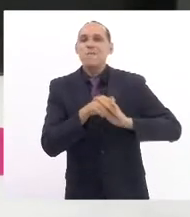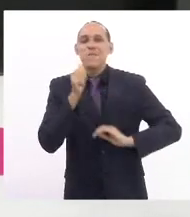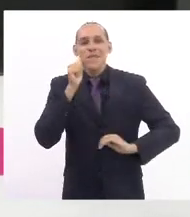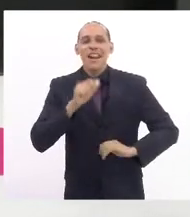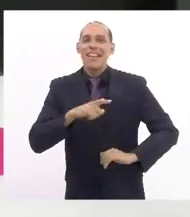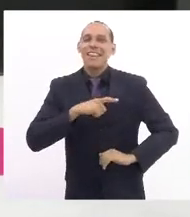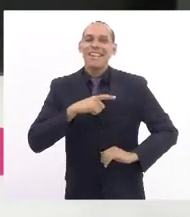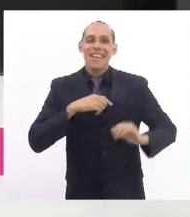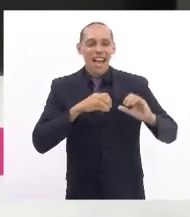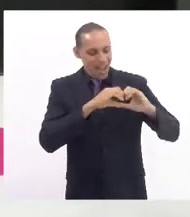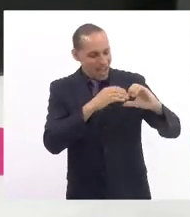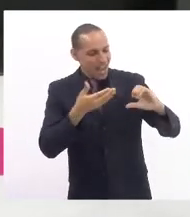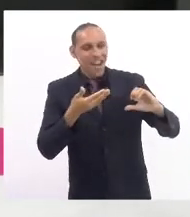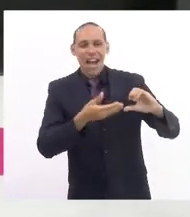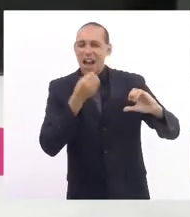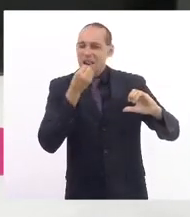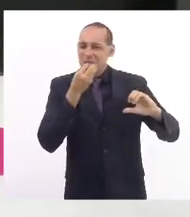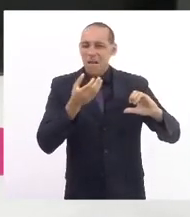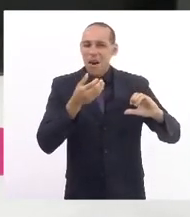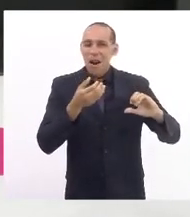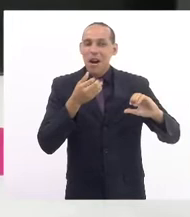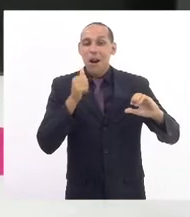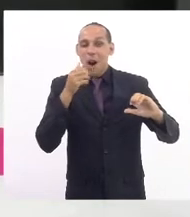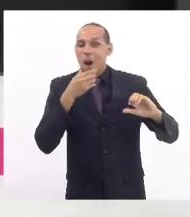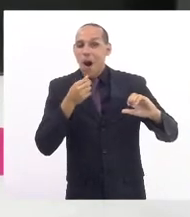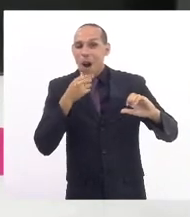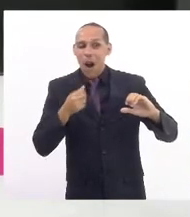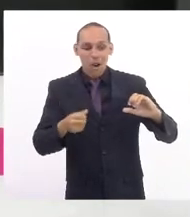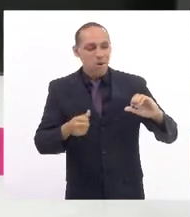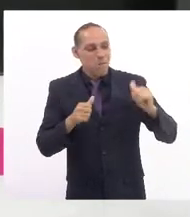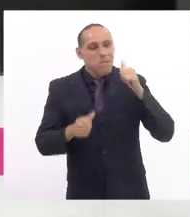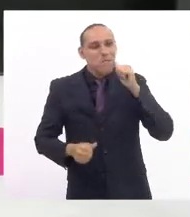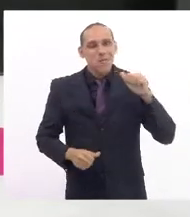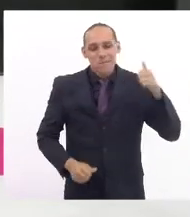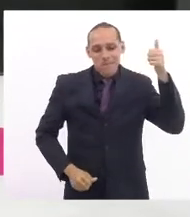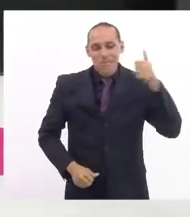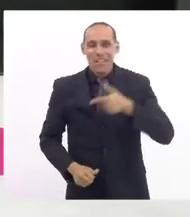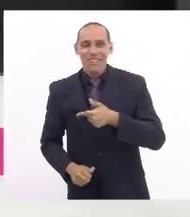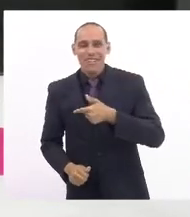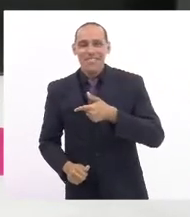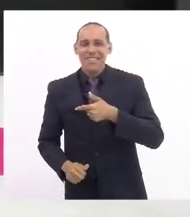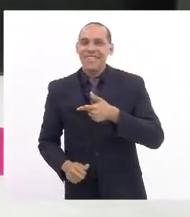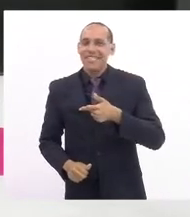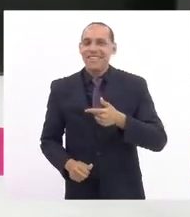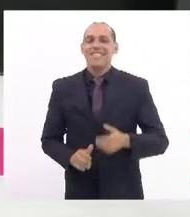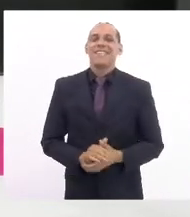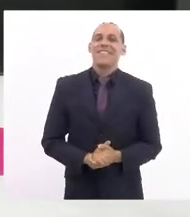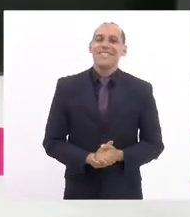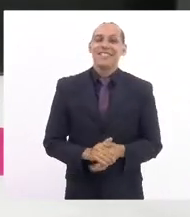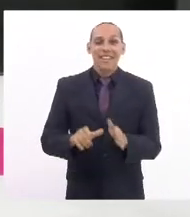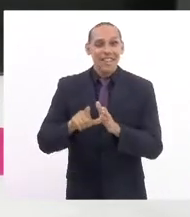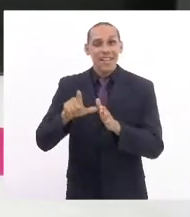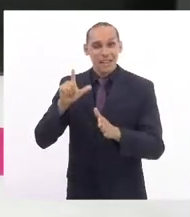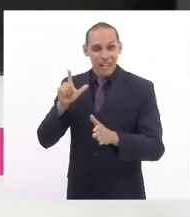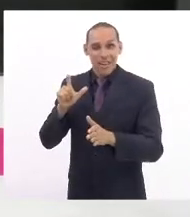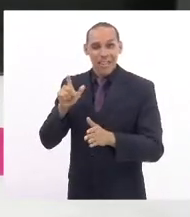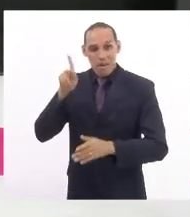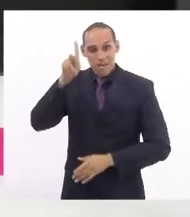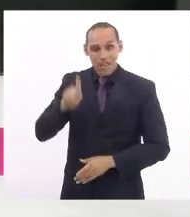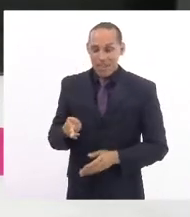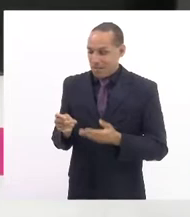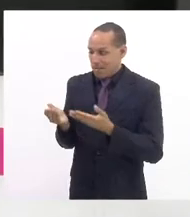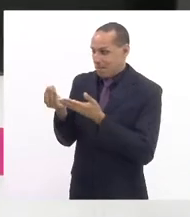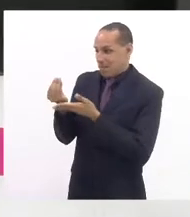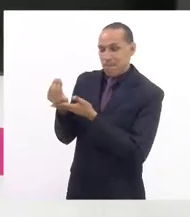melhores do que os corações dos homens, isso a gente não tem dúvida. E antes de passar, Tia Ju, a presidência para a Vossa